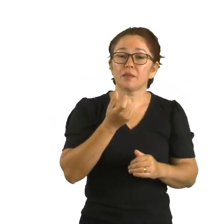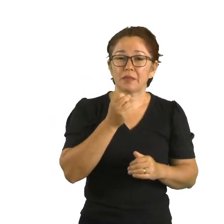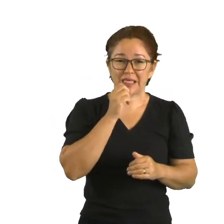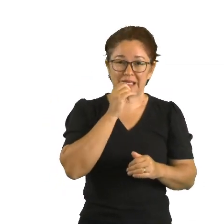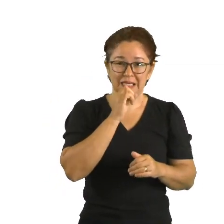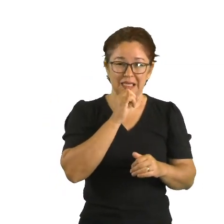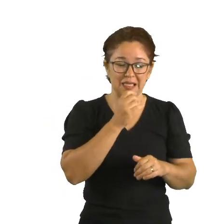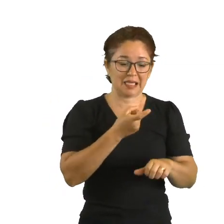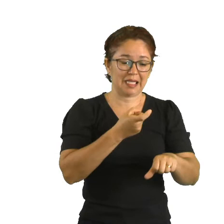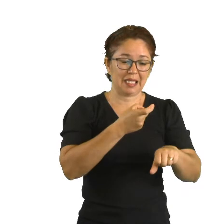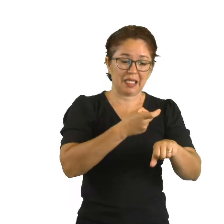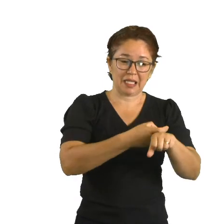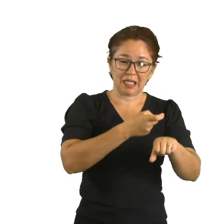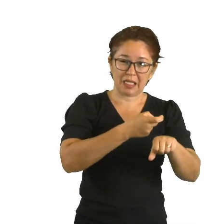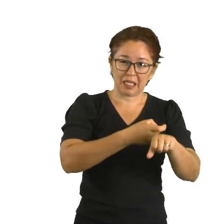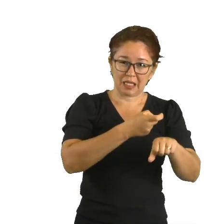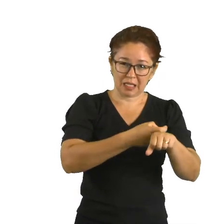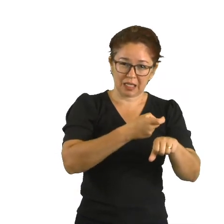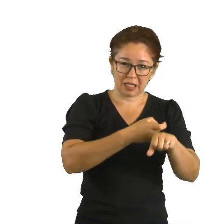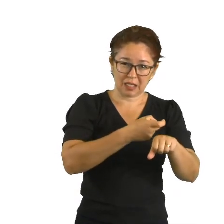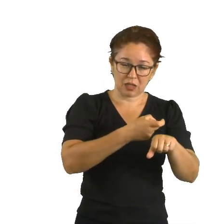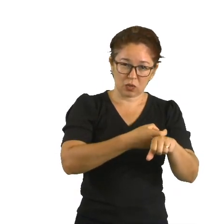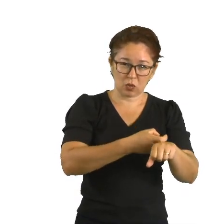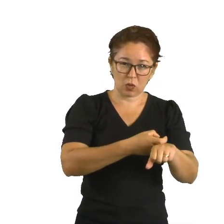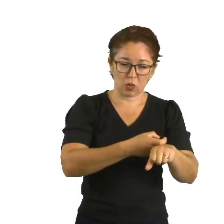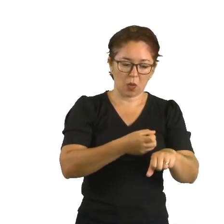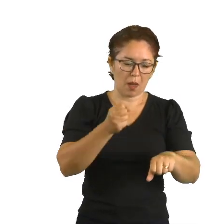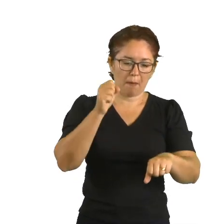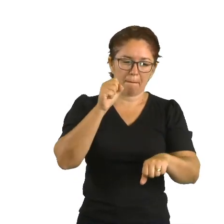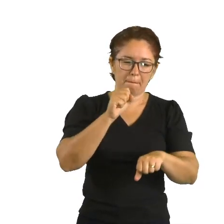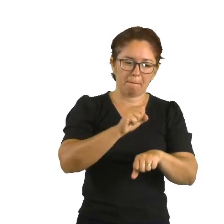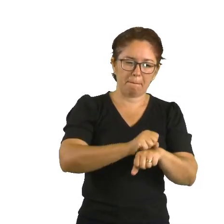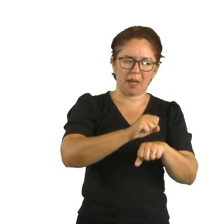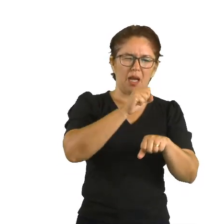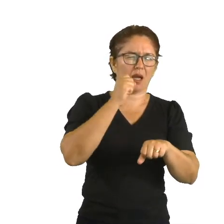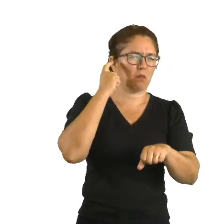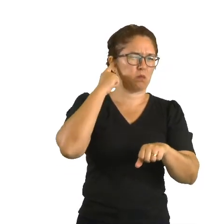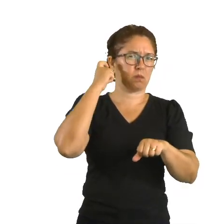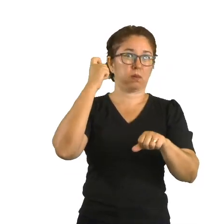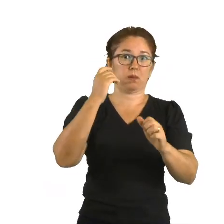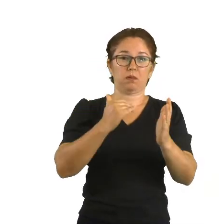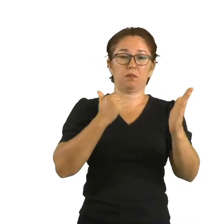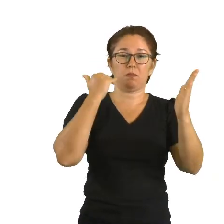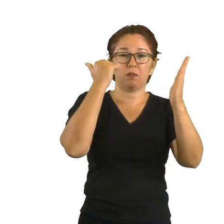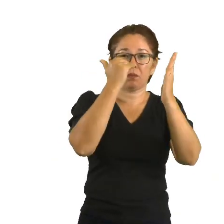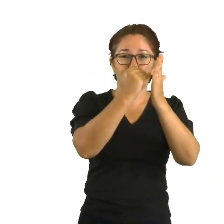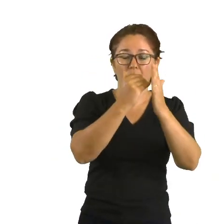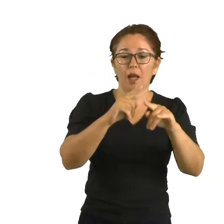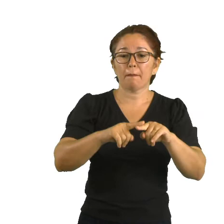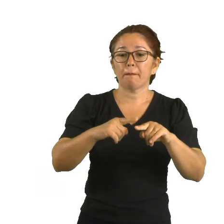Ele é menor, ele é maior. E nos meios gasosos, ele se torna menor. Bom,